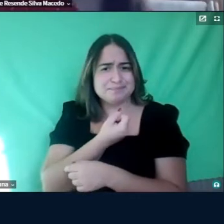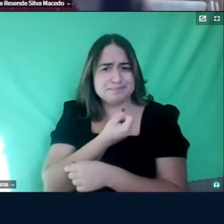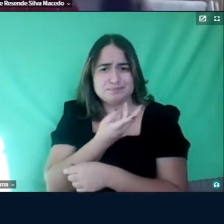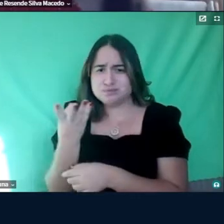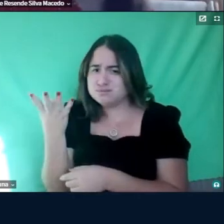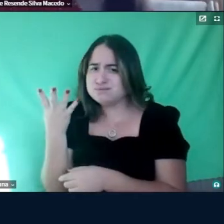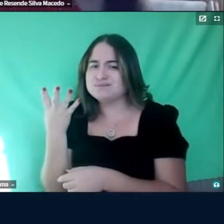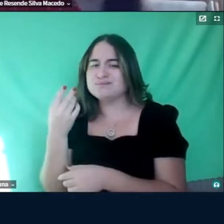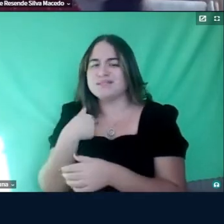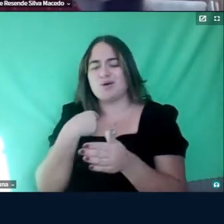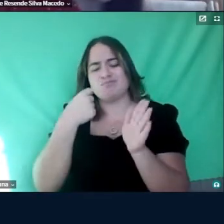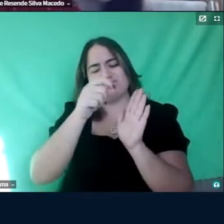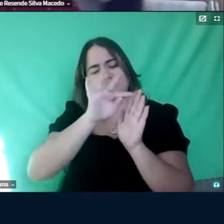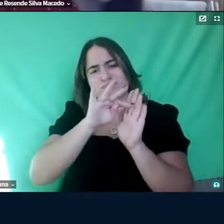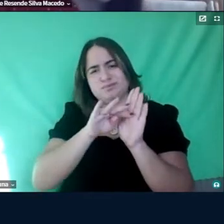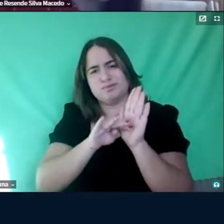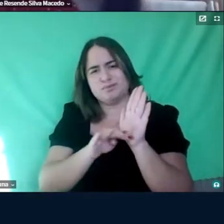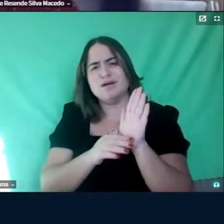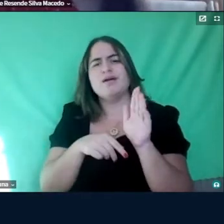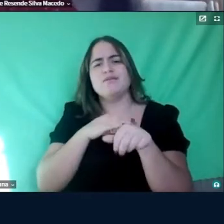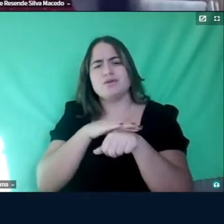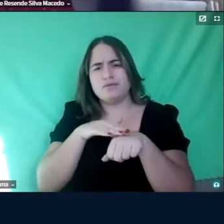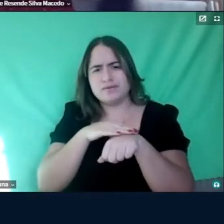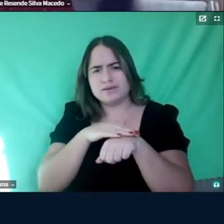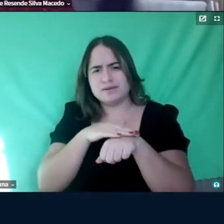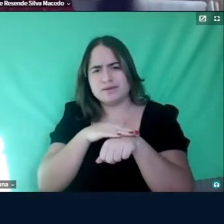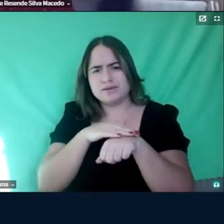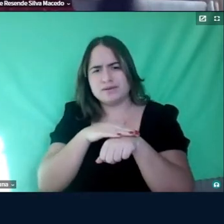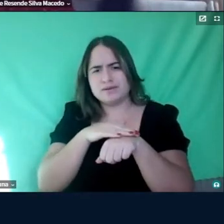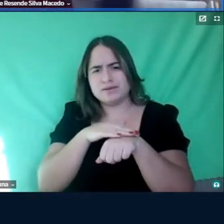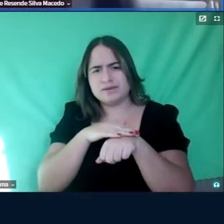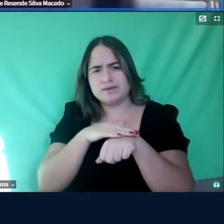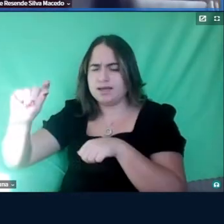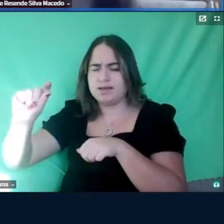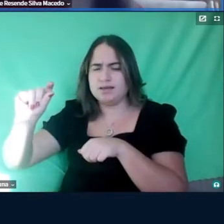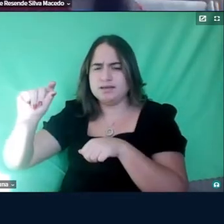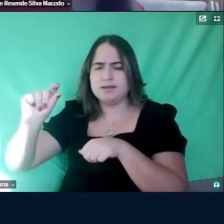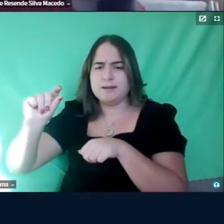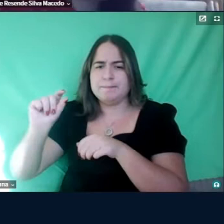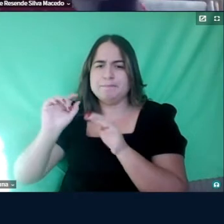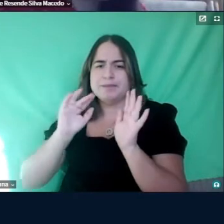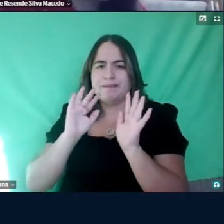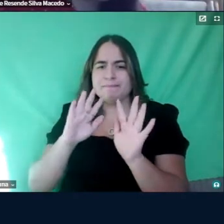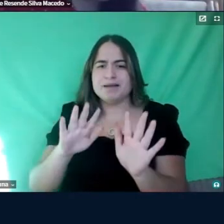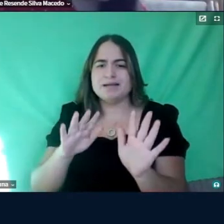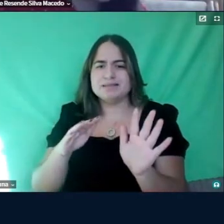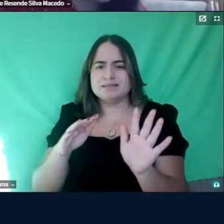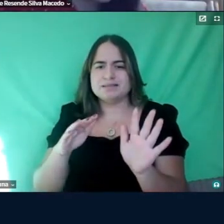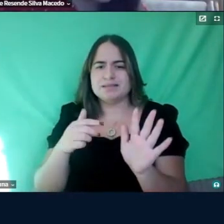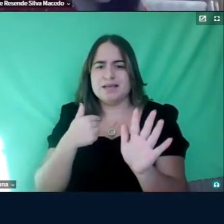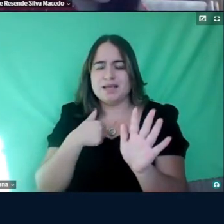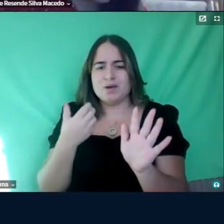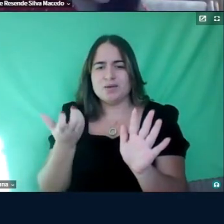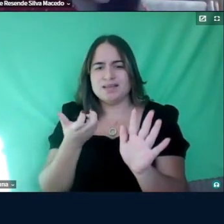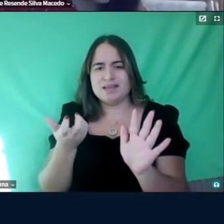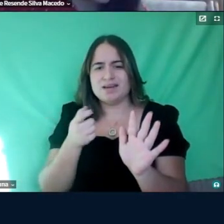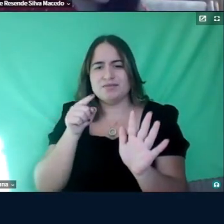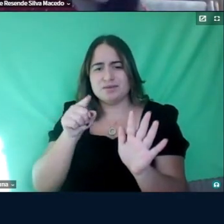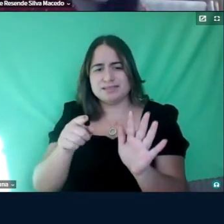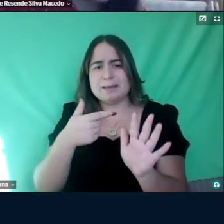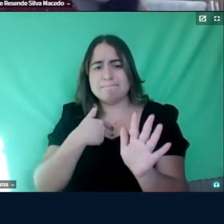anotei, que eu vou conversando com você no texto, eu coloquei em balãozinho no PDF, tá bom? Mas eu queria que você me